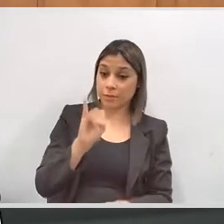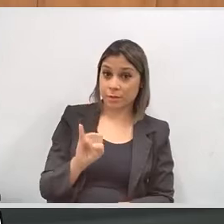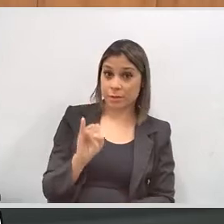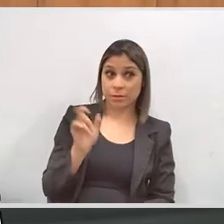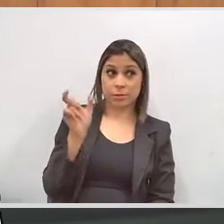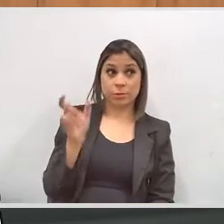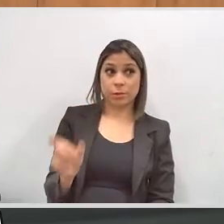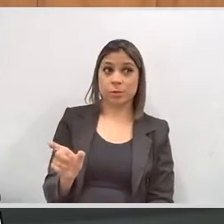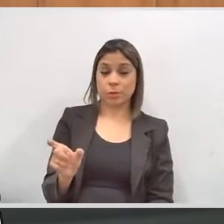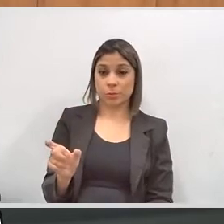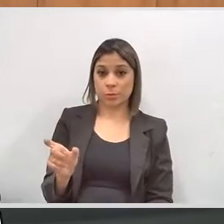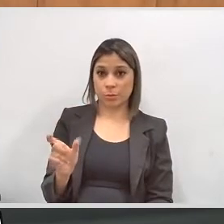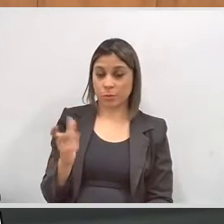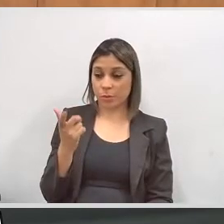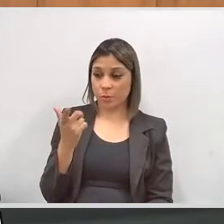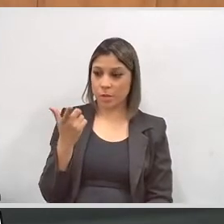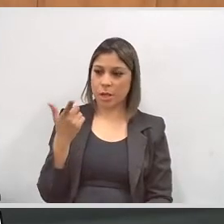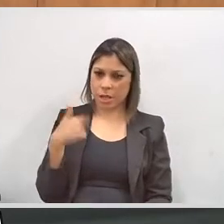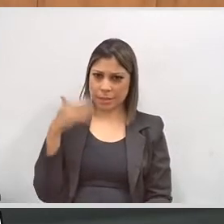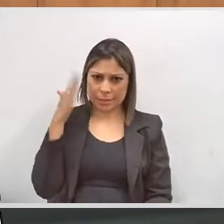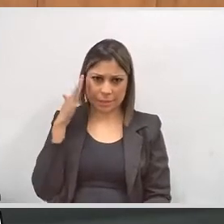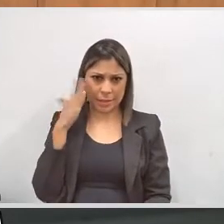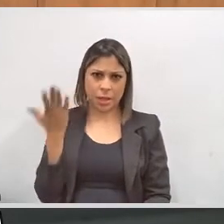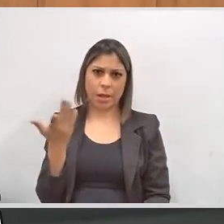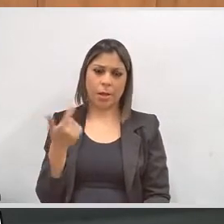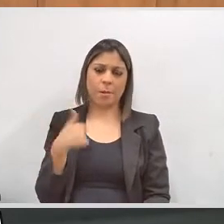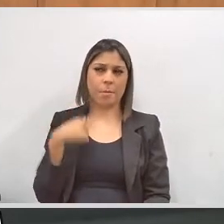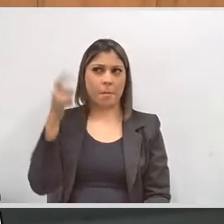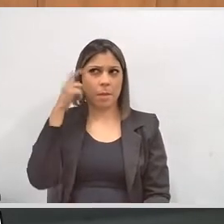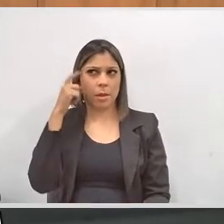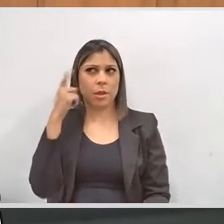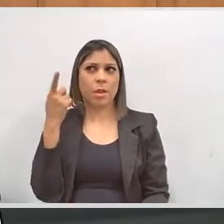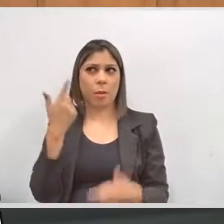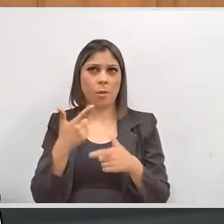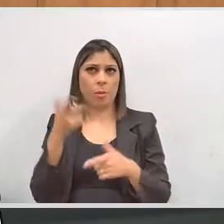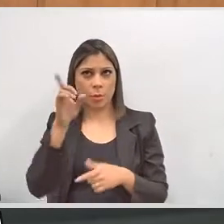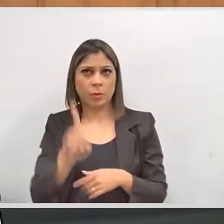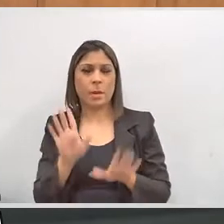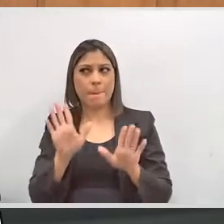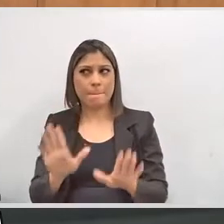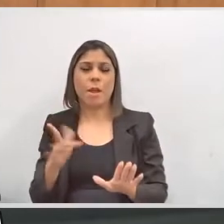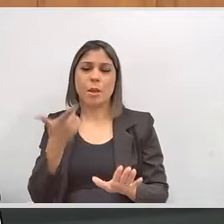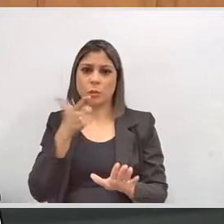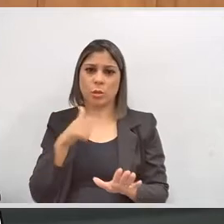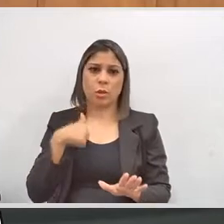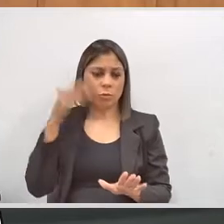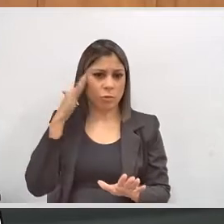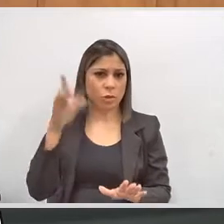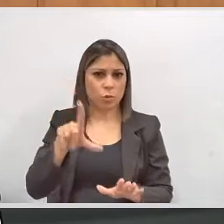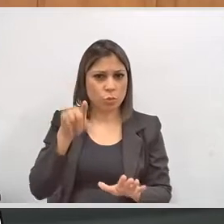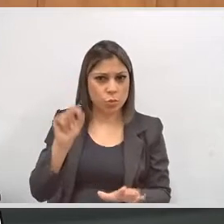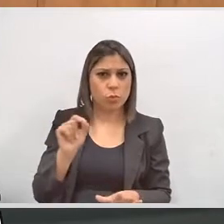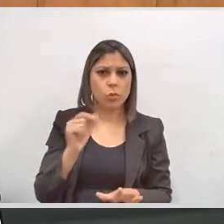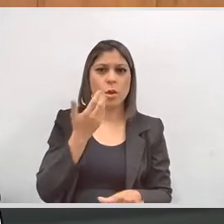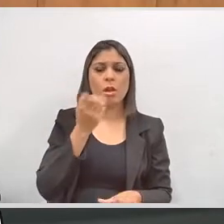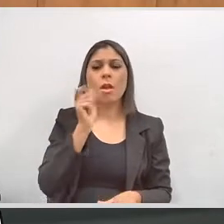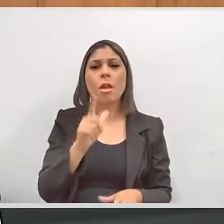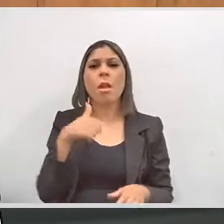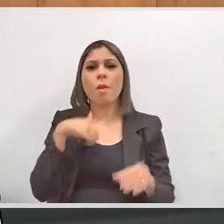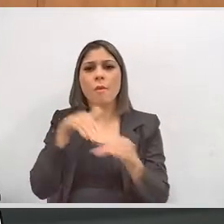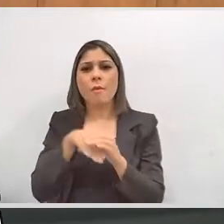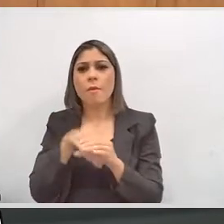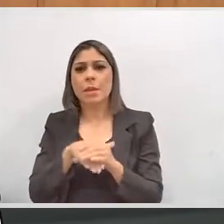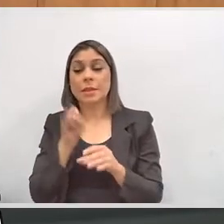da manifestação daquela pessoa que tem uma certa deficiência mental, não há problema. E ele, podendo